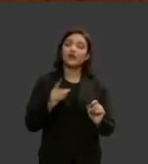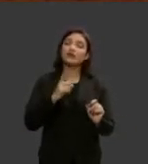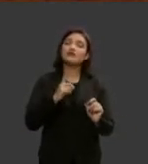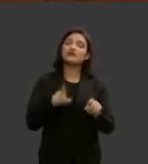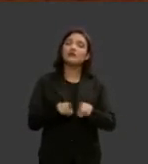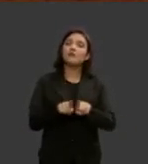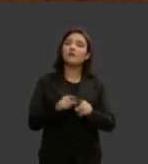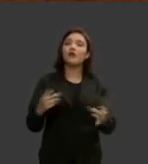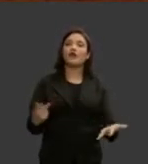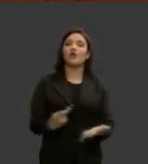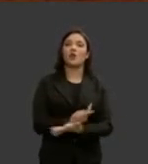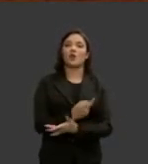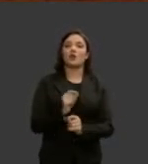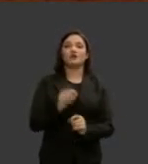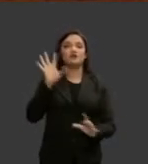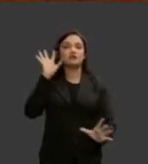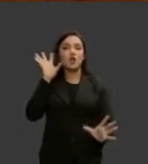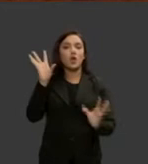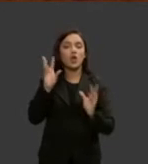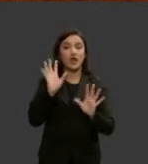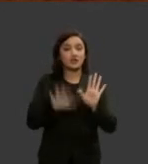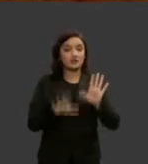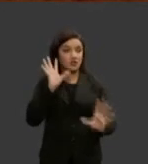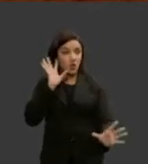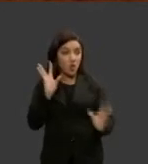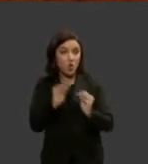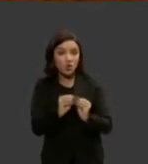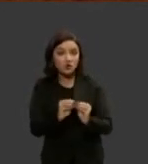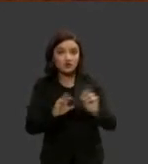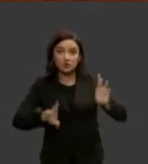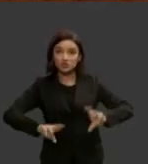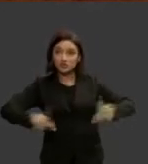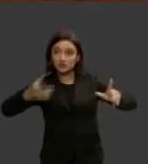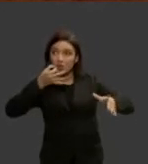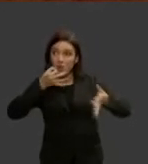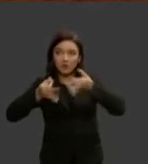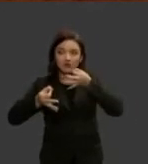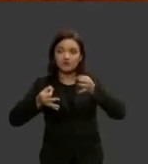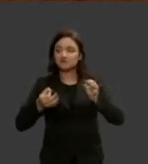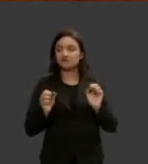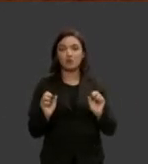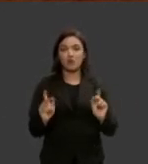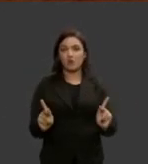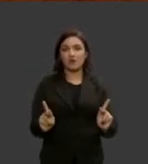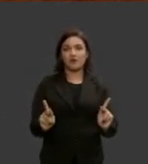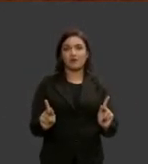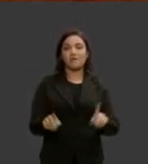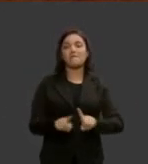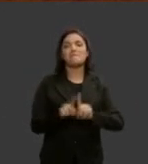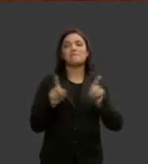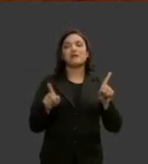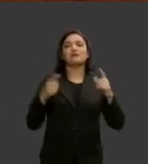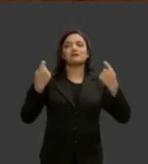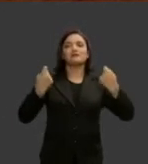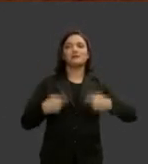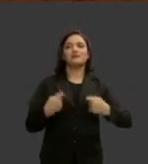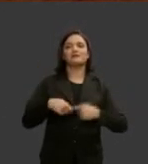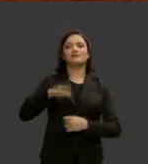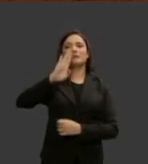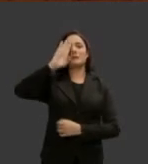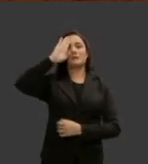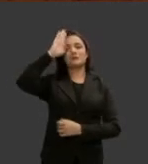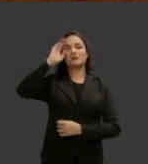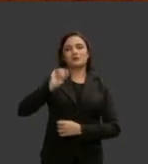se chega a conclusões opostas nas discussões é preciso antes de tudo